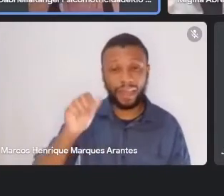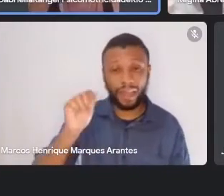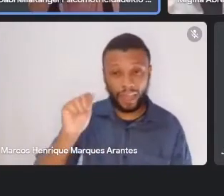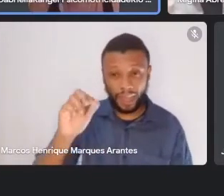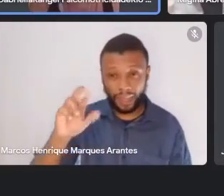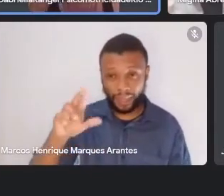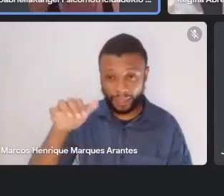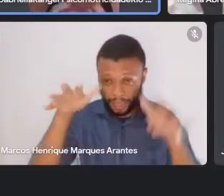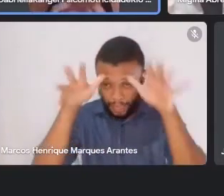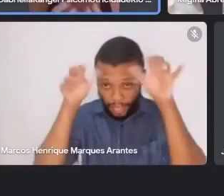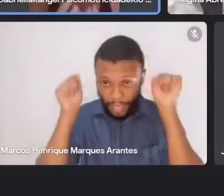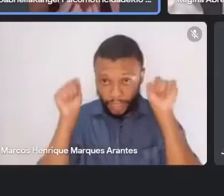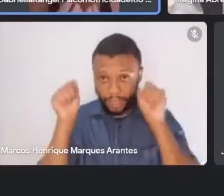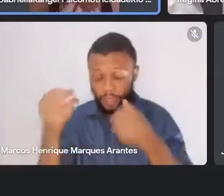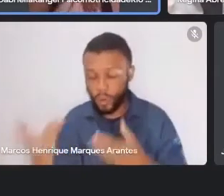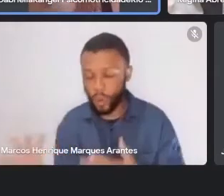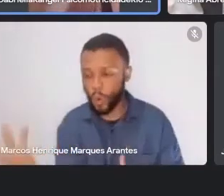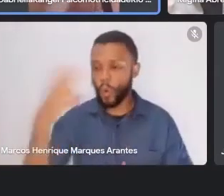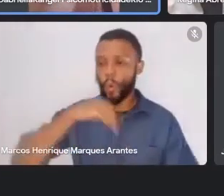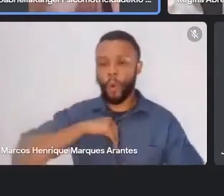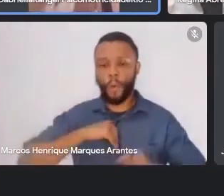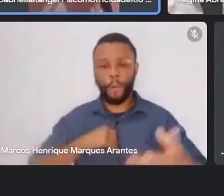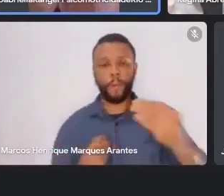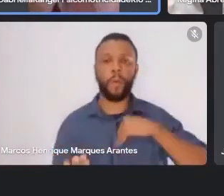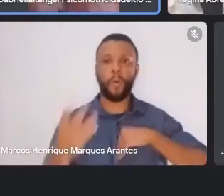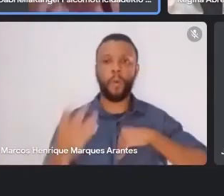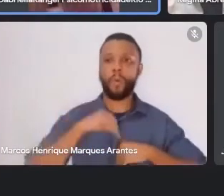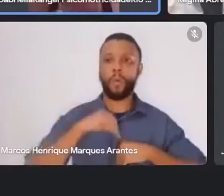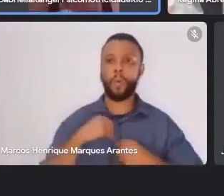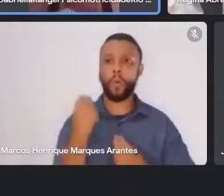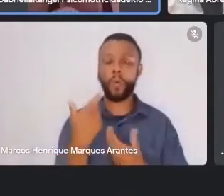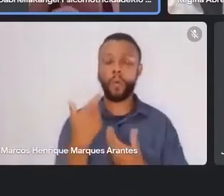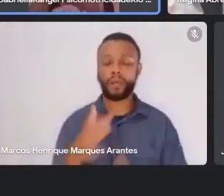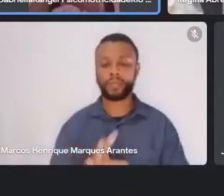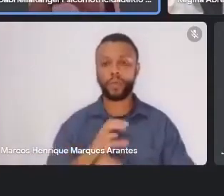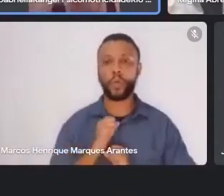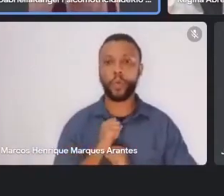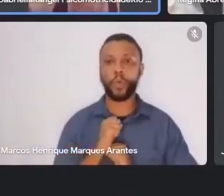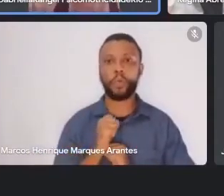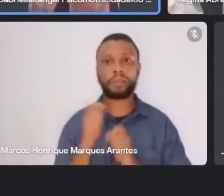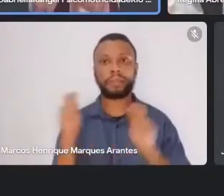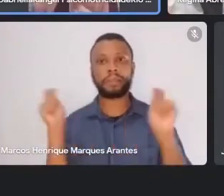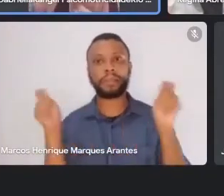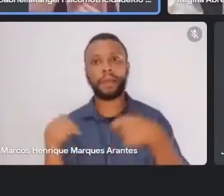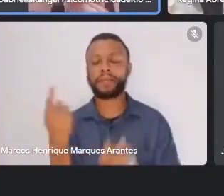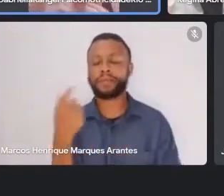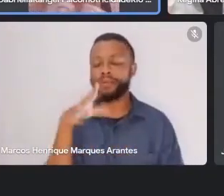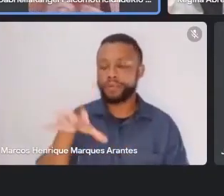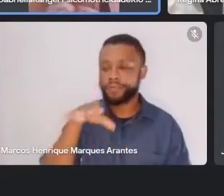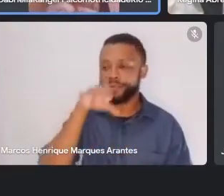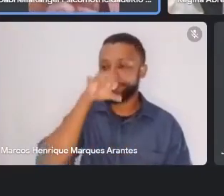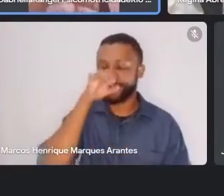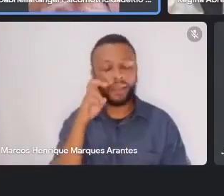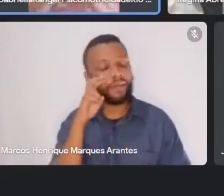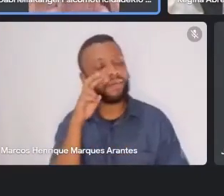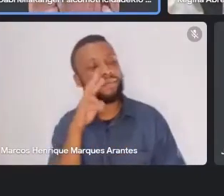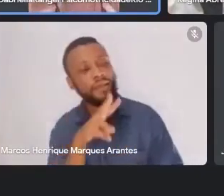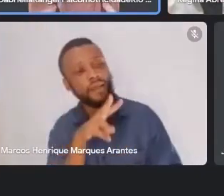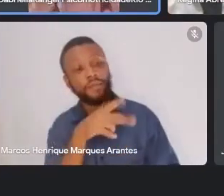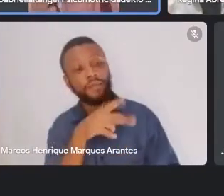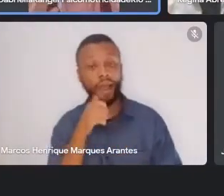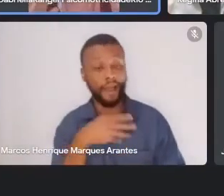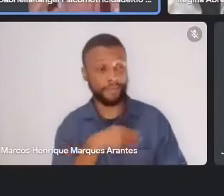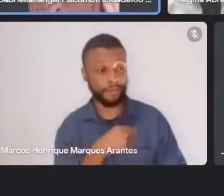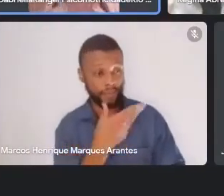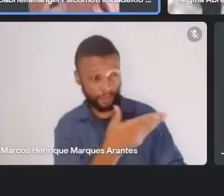nós, quer dizer, como é que a gente pode ter esse cheiro, esse perfume, vendo a filha de vocês lá no Amazonas, que